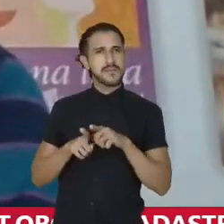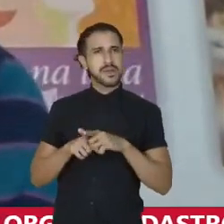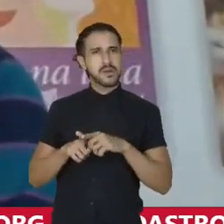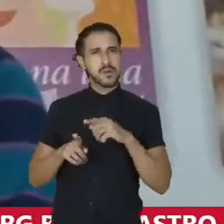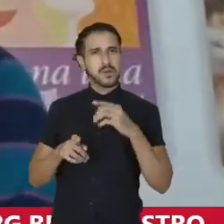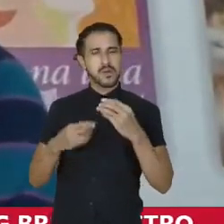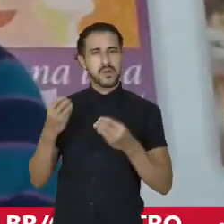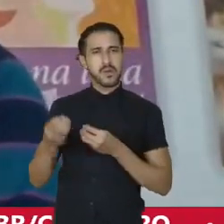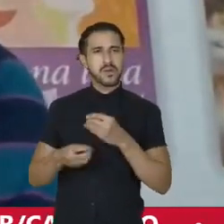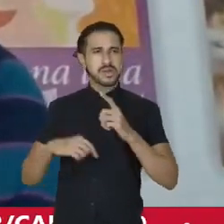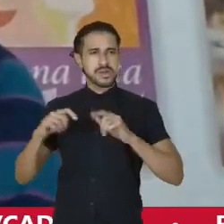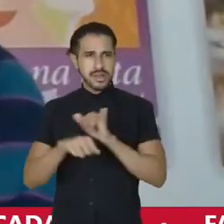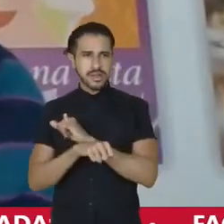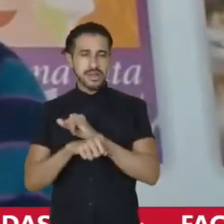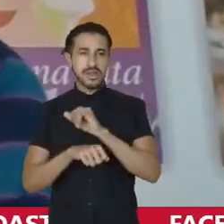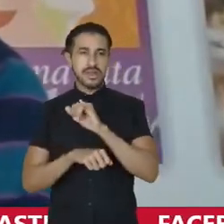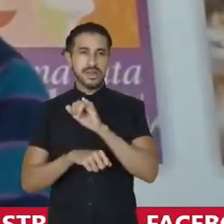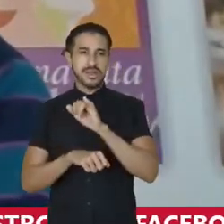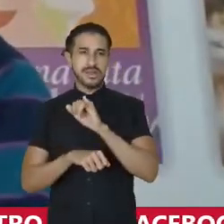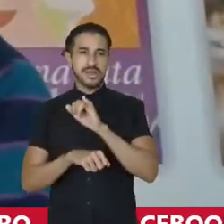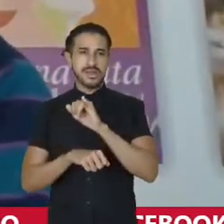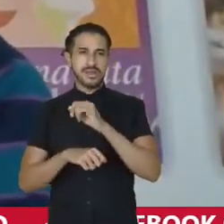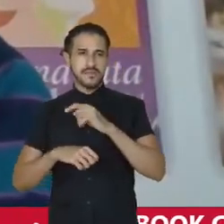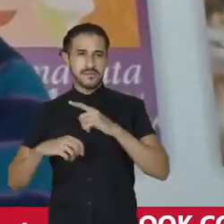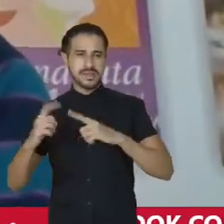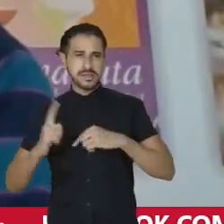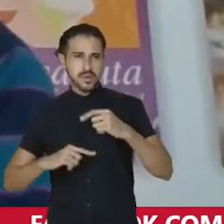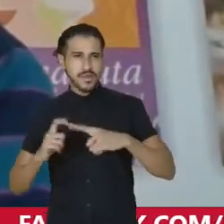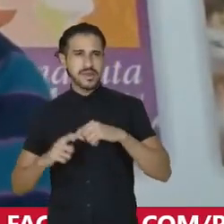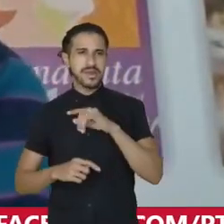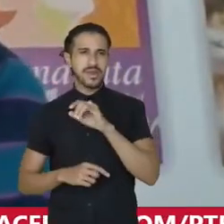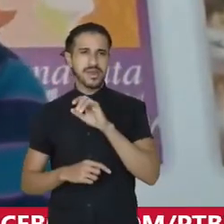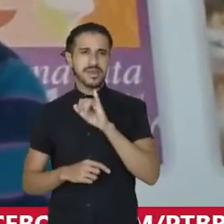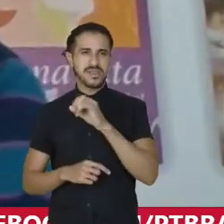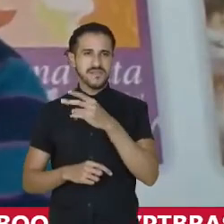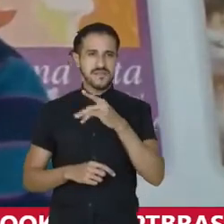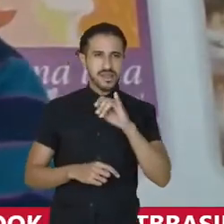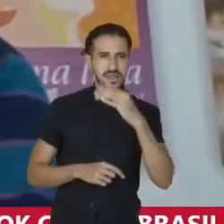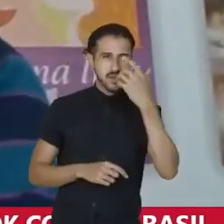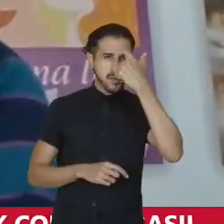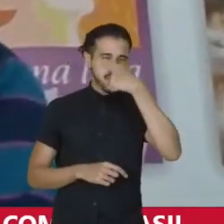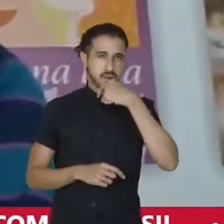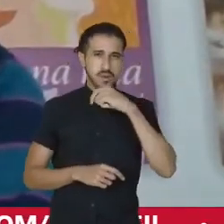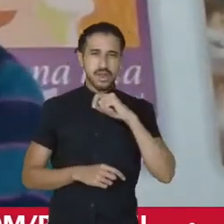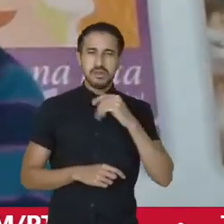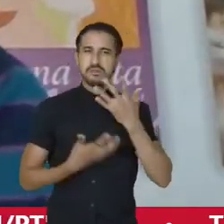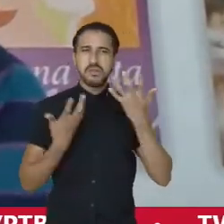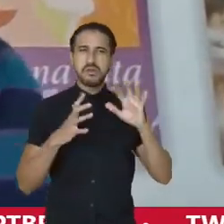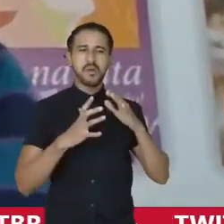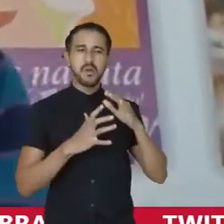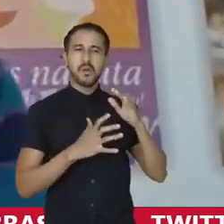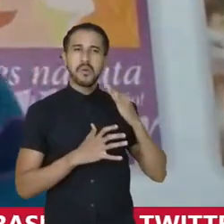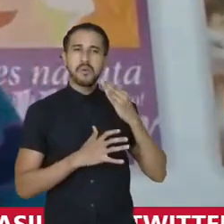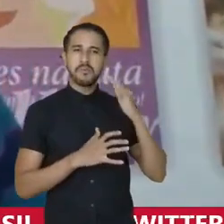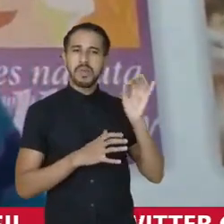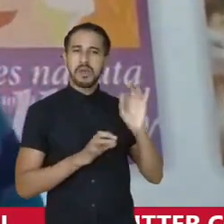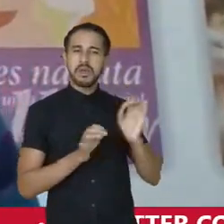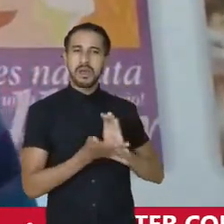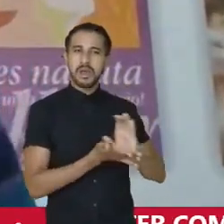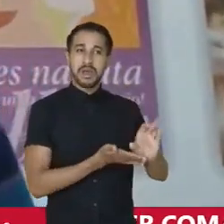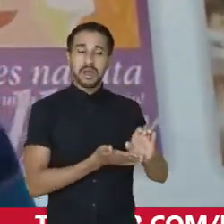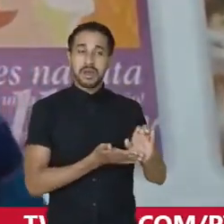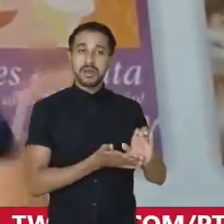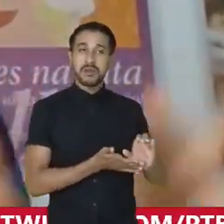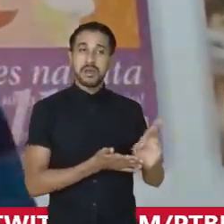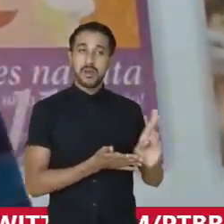identificação facial, do não compromisso de aportar recursos para a gente desenvolver